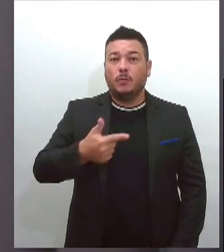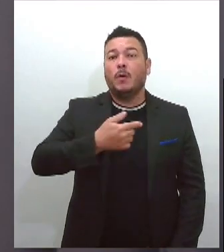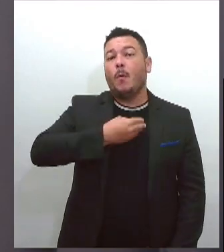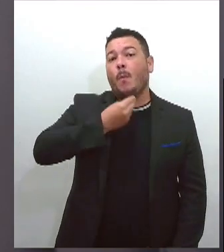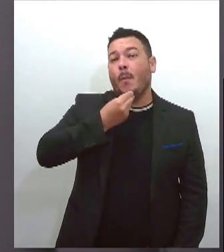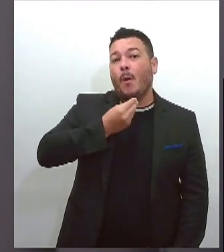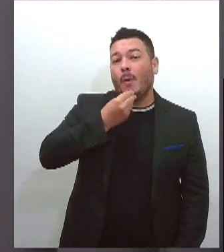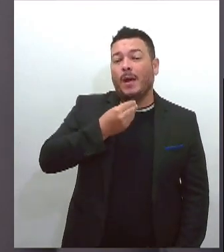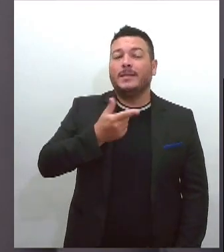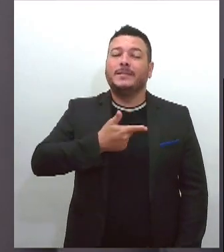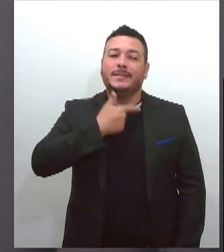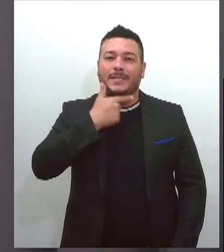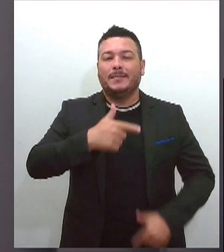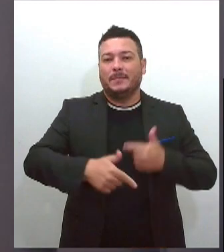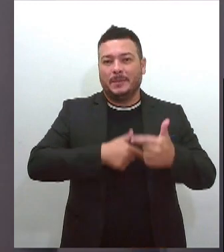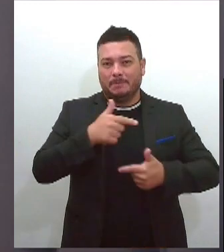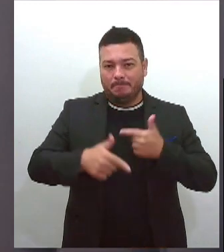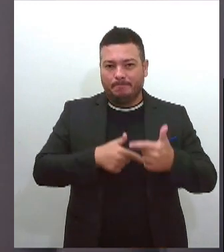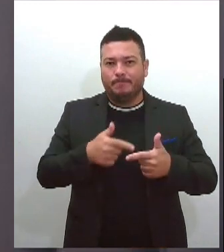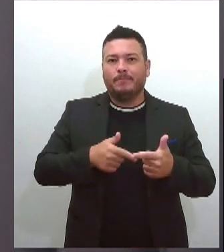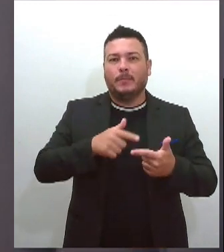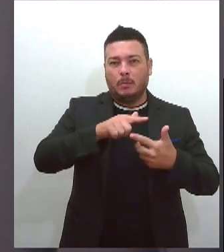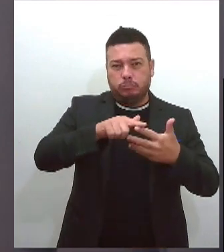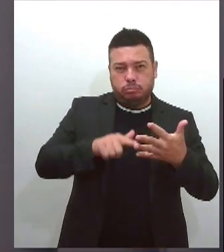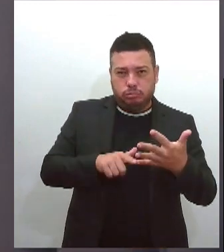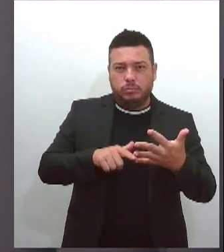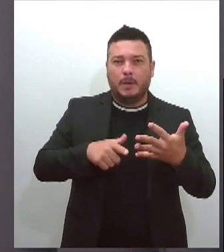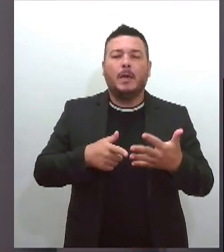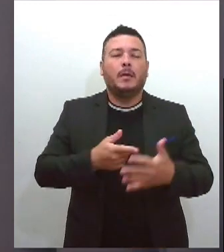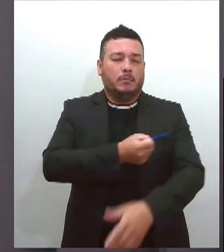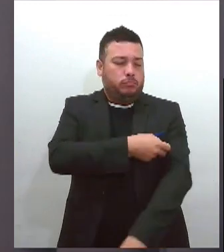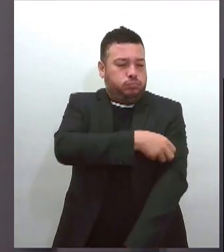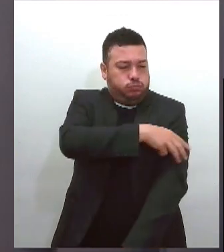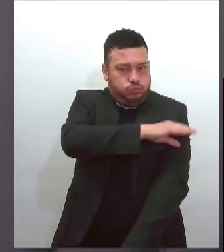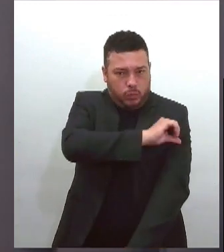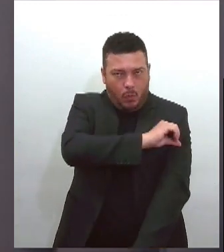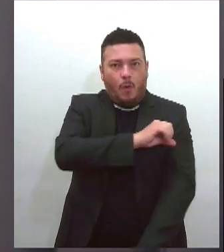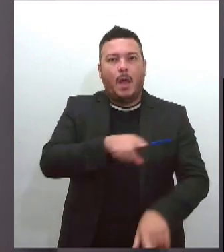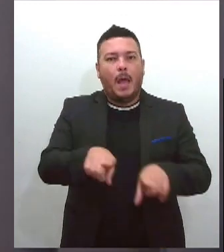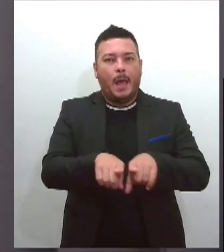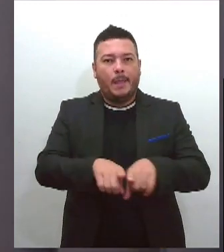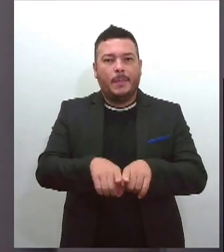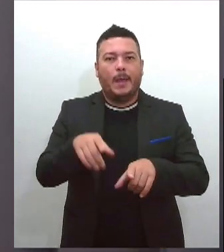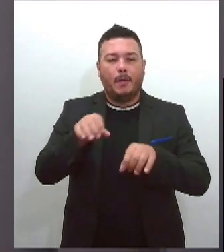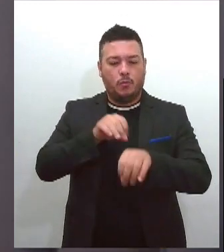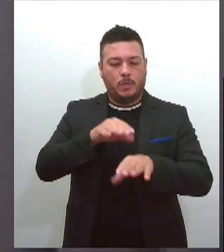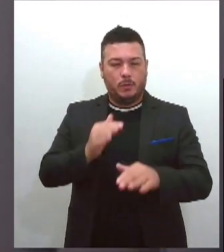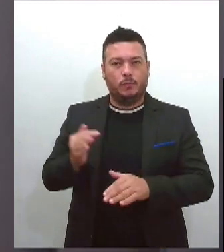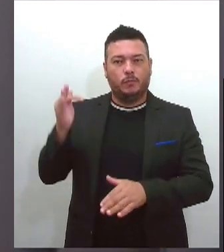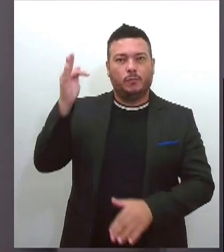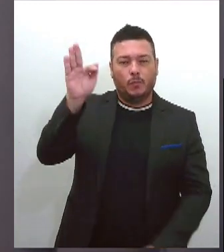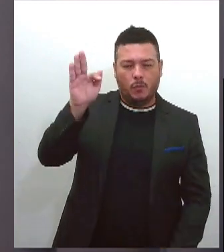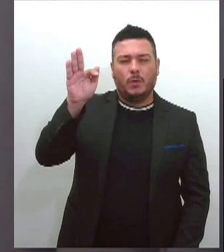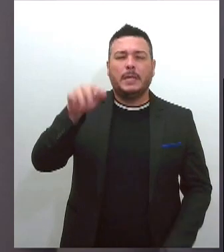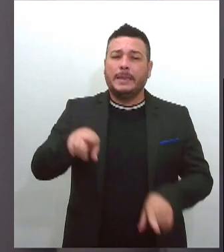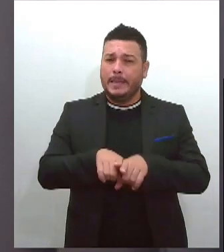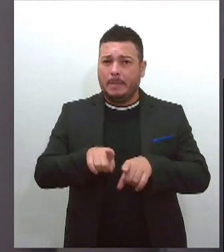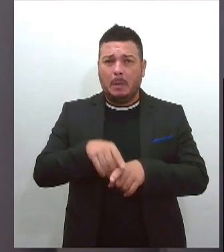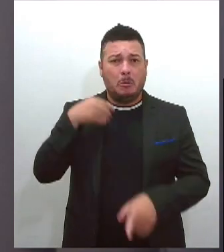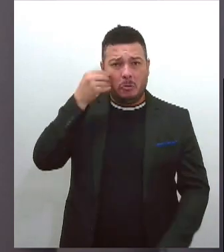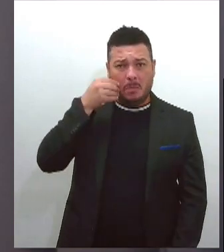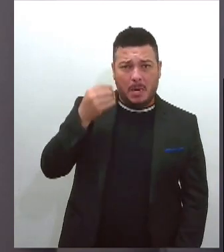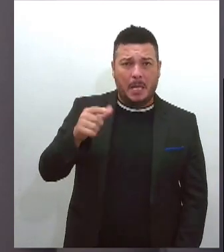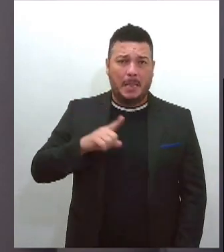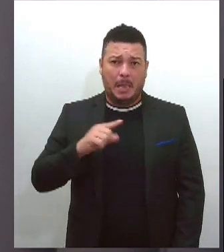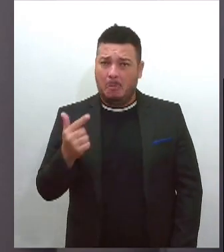vagas estão distribuídas entre os níveis fundamental e superior, com ou sem experiência comprovada, além de vagas afirmativas